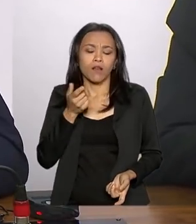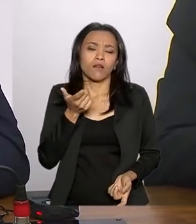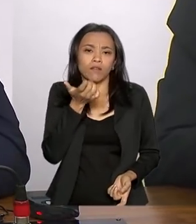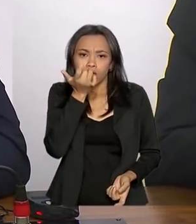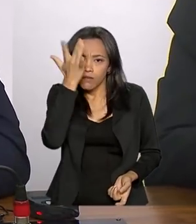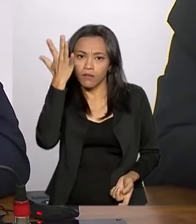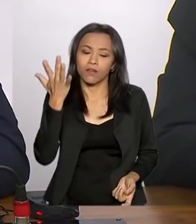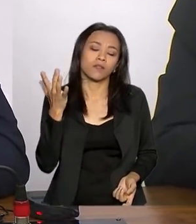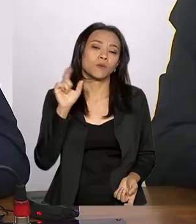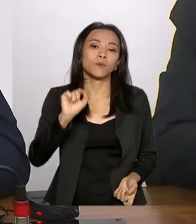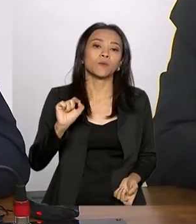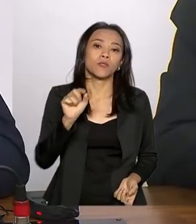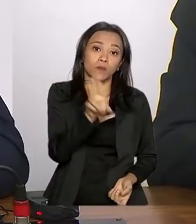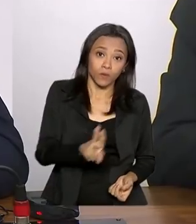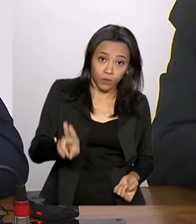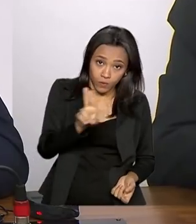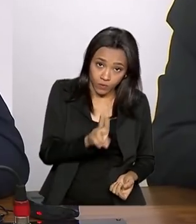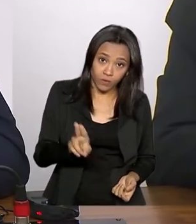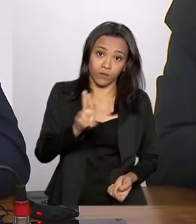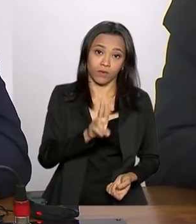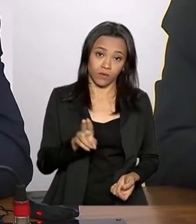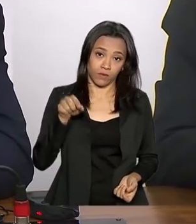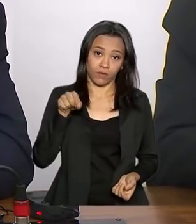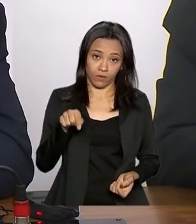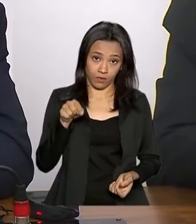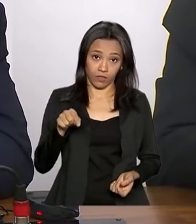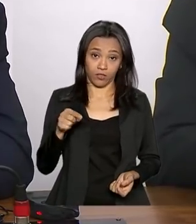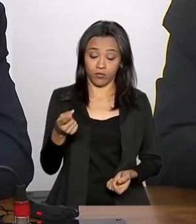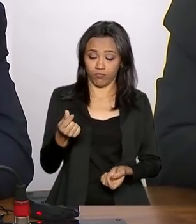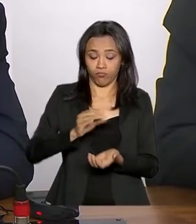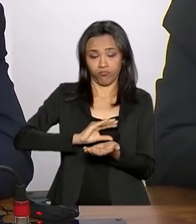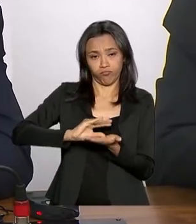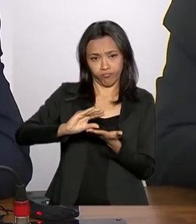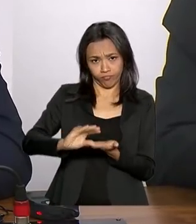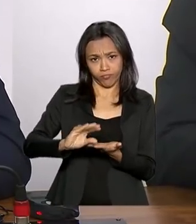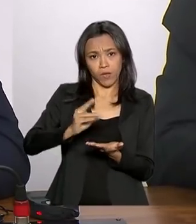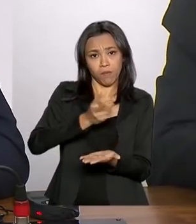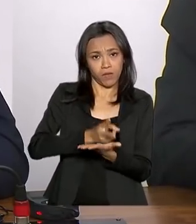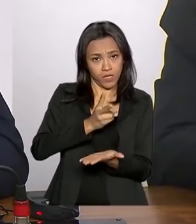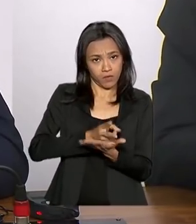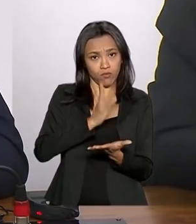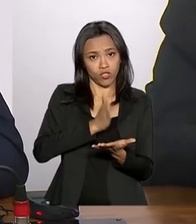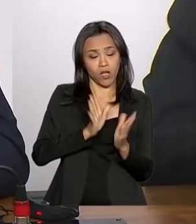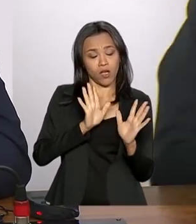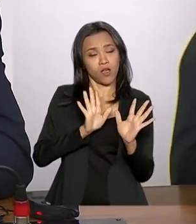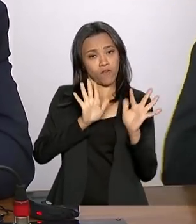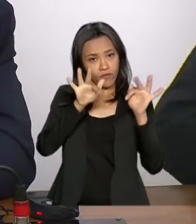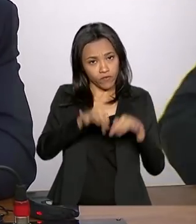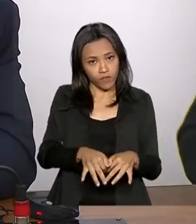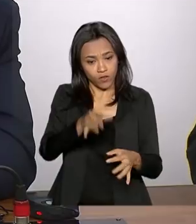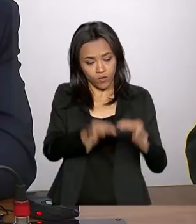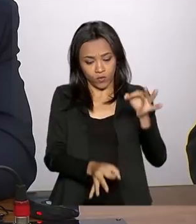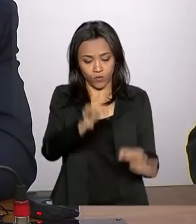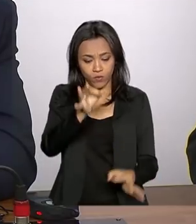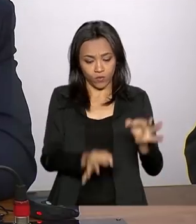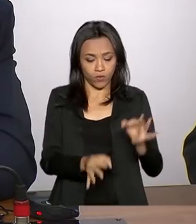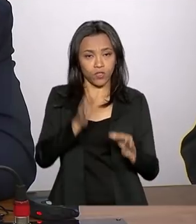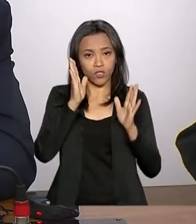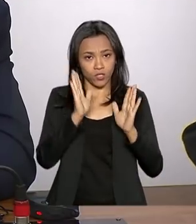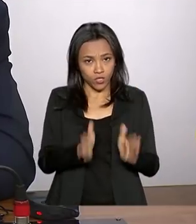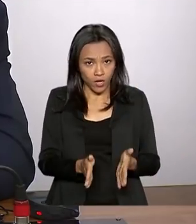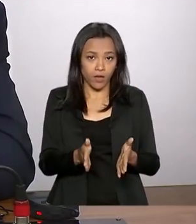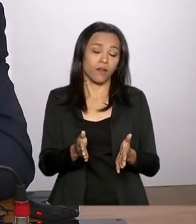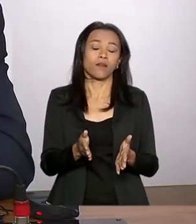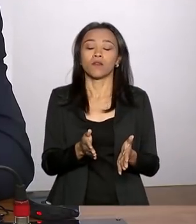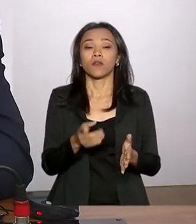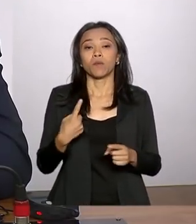para facilitar a utilização desses recursos mesmo antes do fim do trânsito julgado, já que a taxa de reversão das